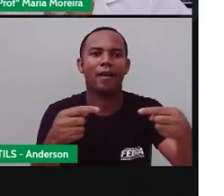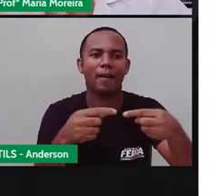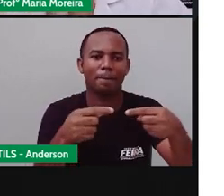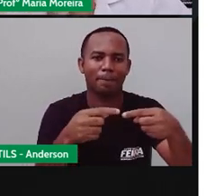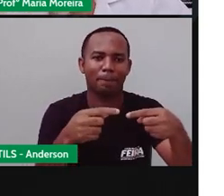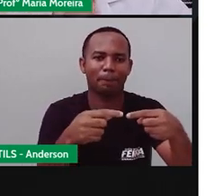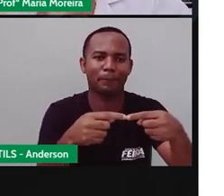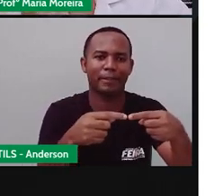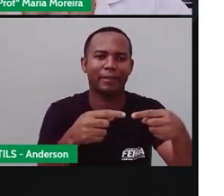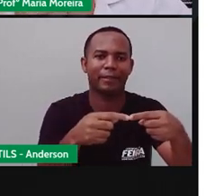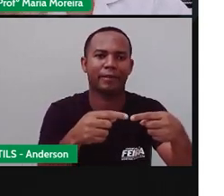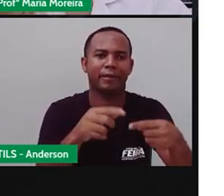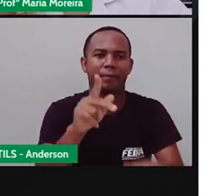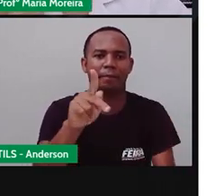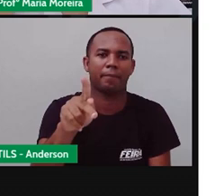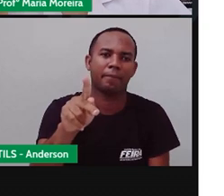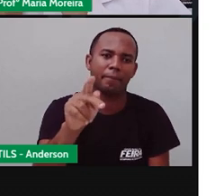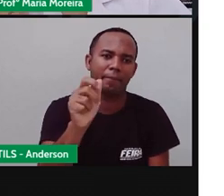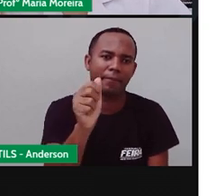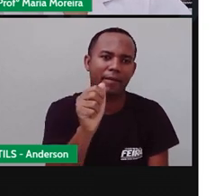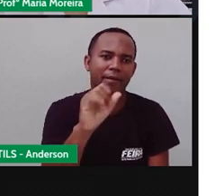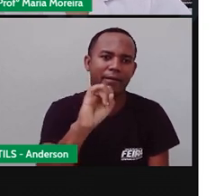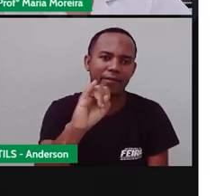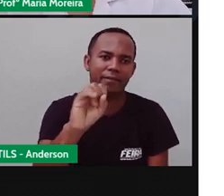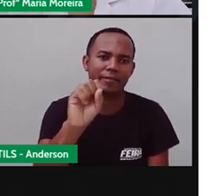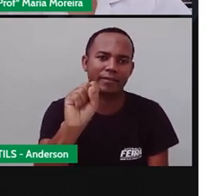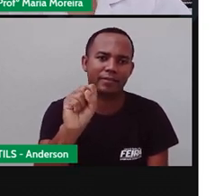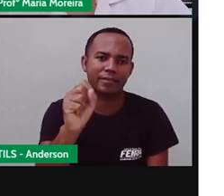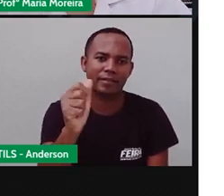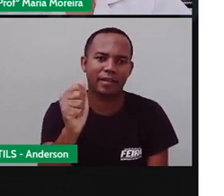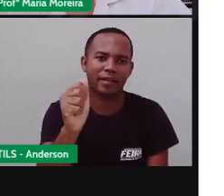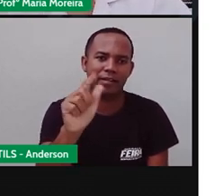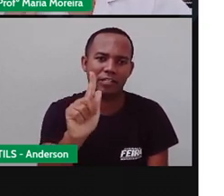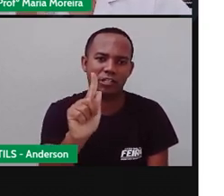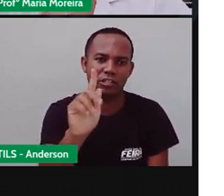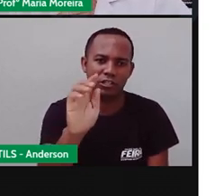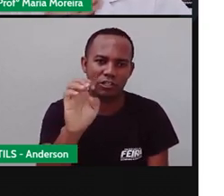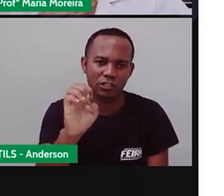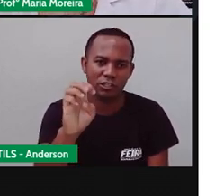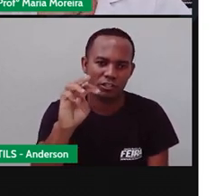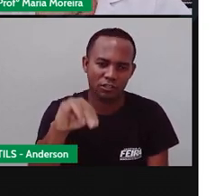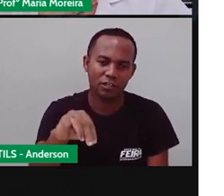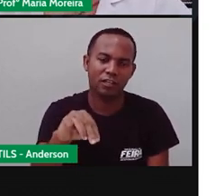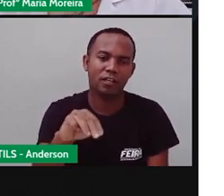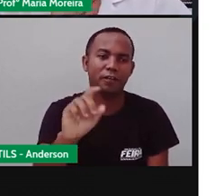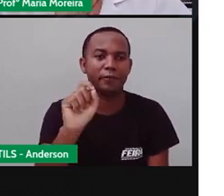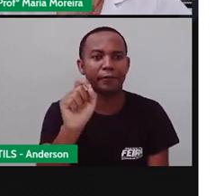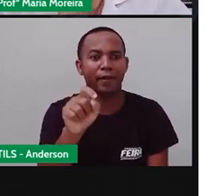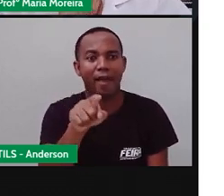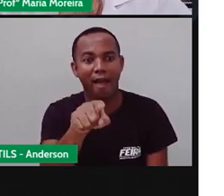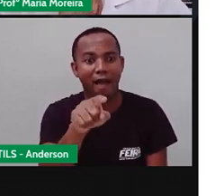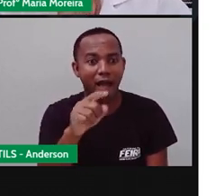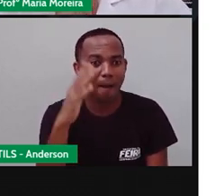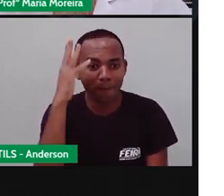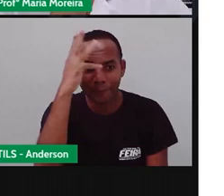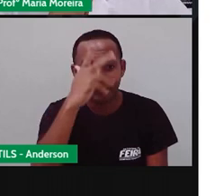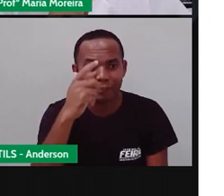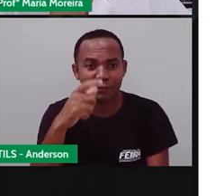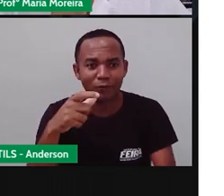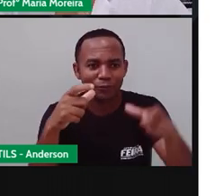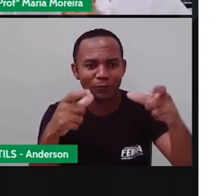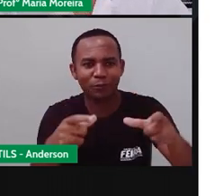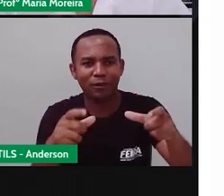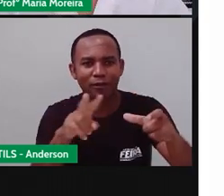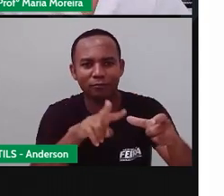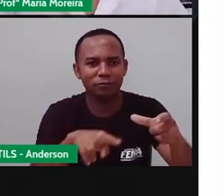né? Essa paisagem é muito bonita. Conjunto de componentes naturais, ou não,